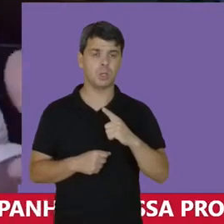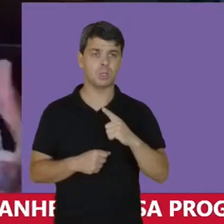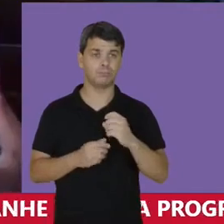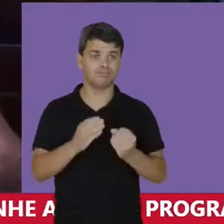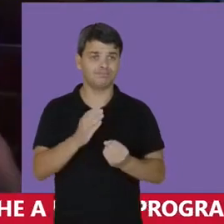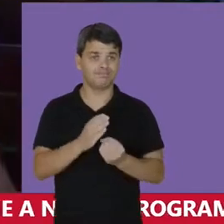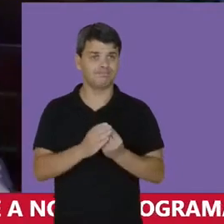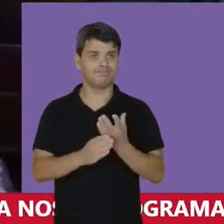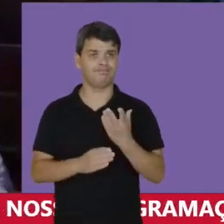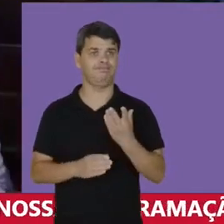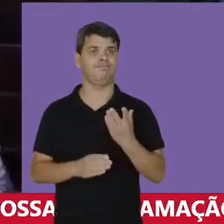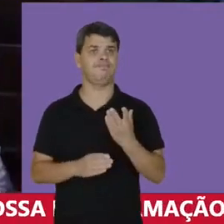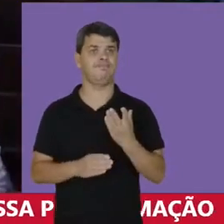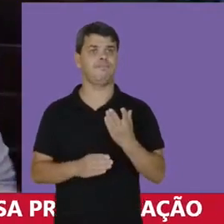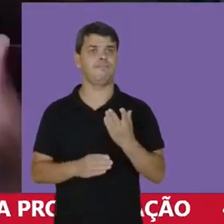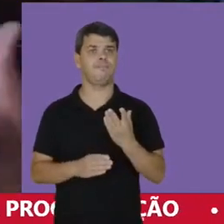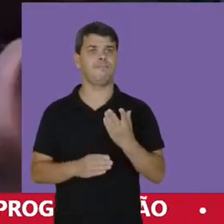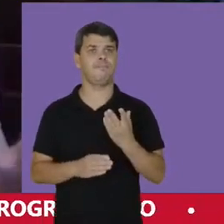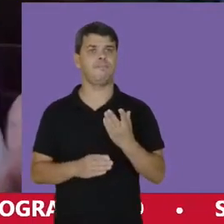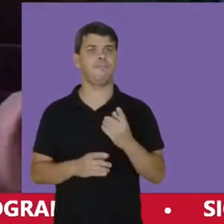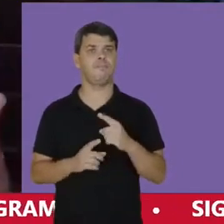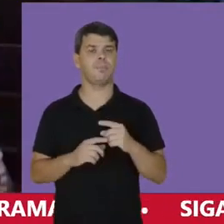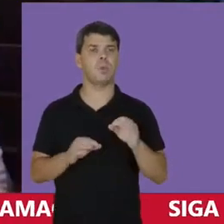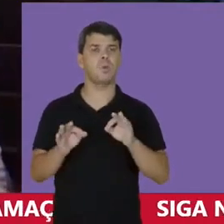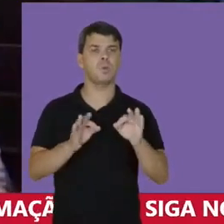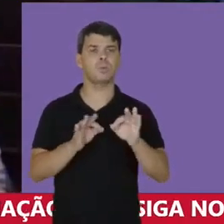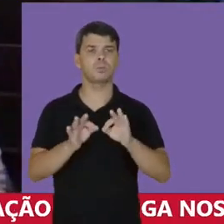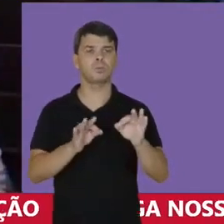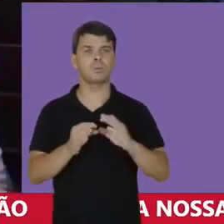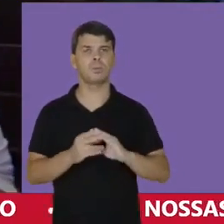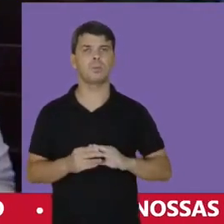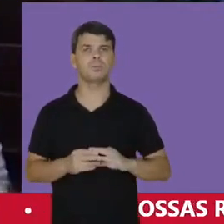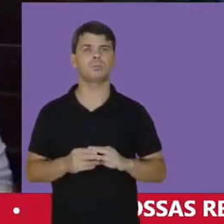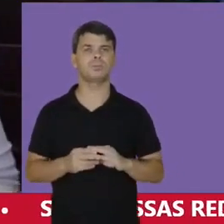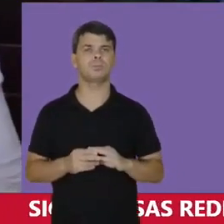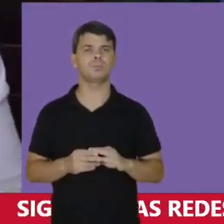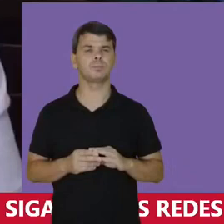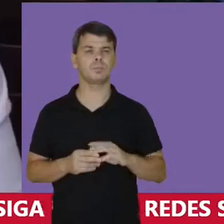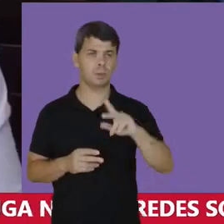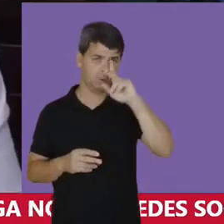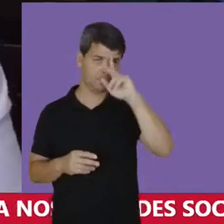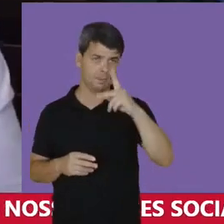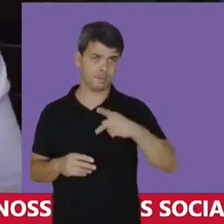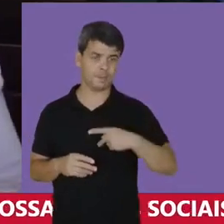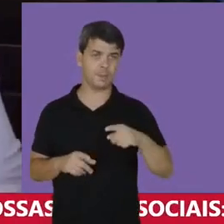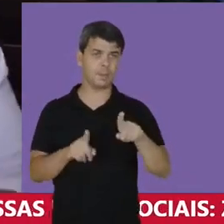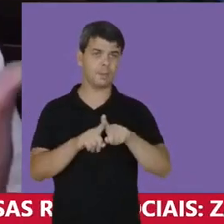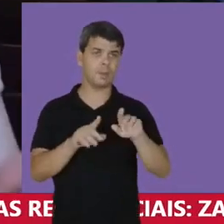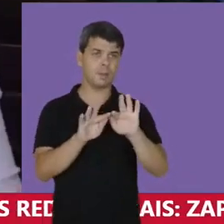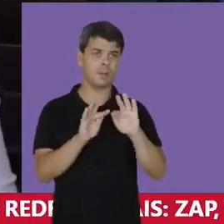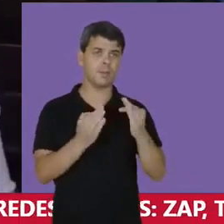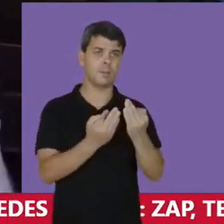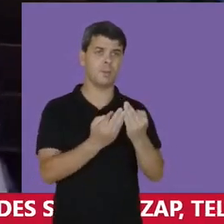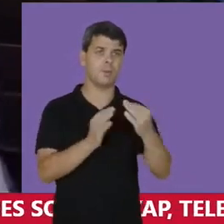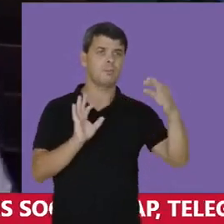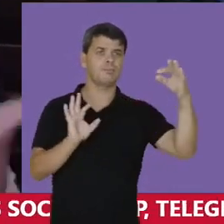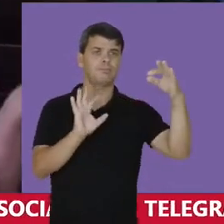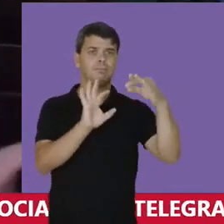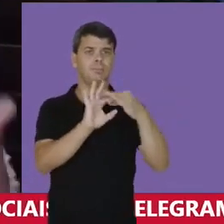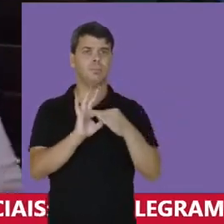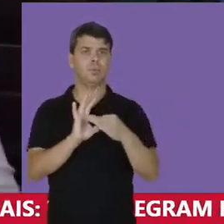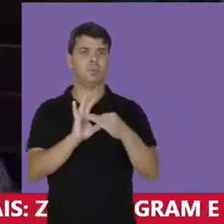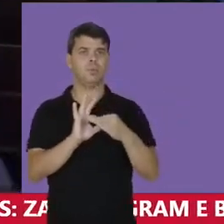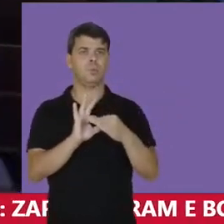origem De organização Individual Familiar Uma ligação Muito